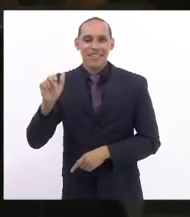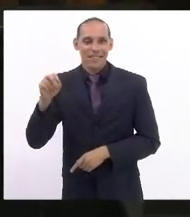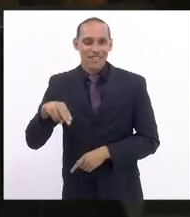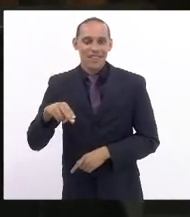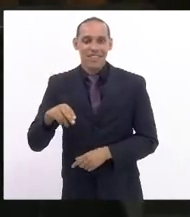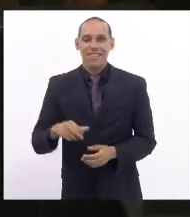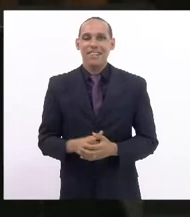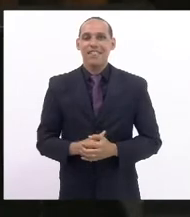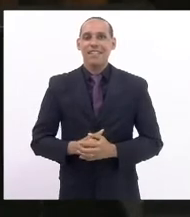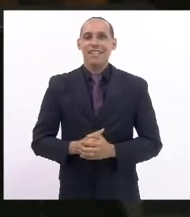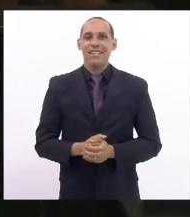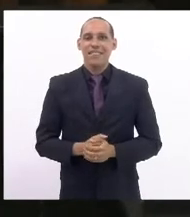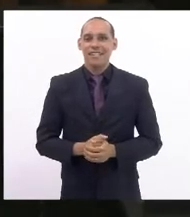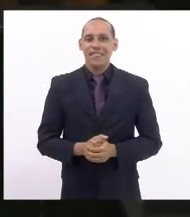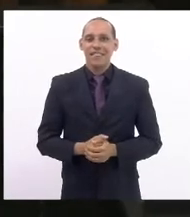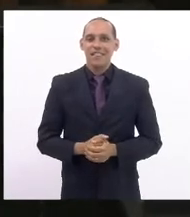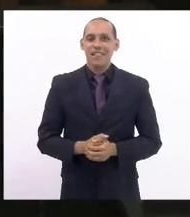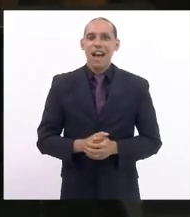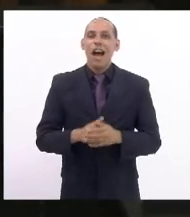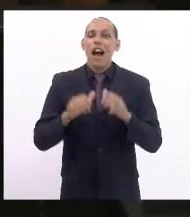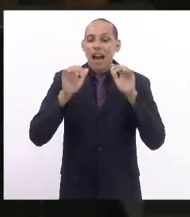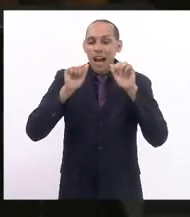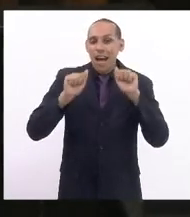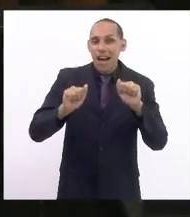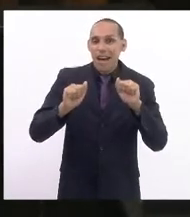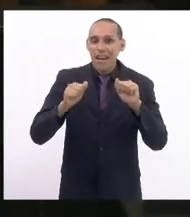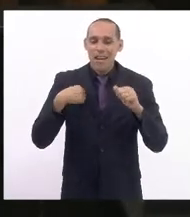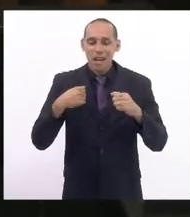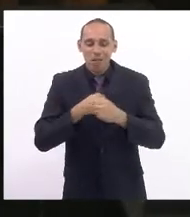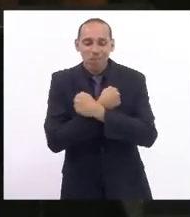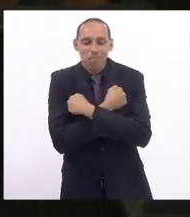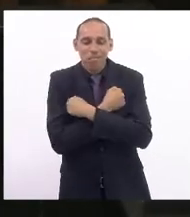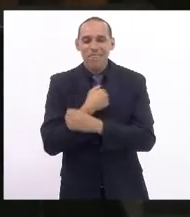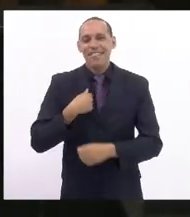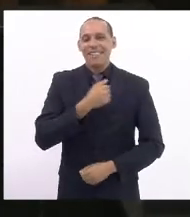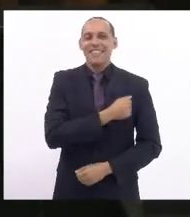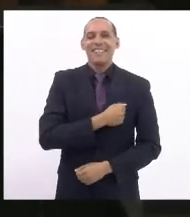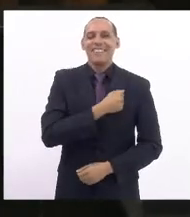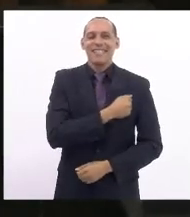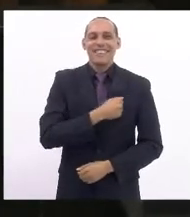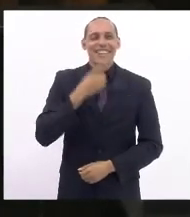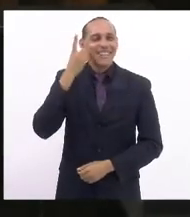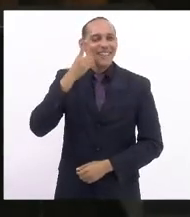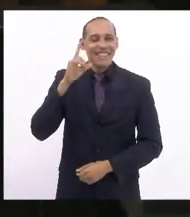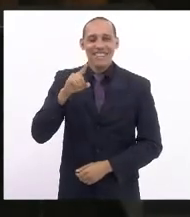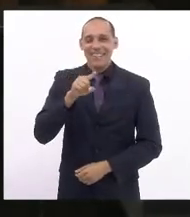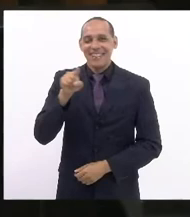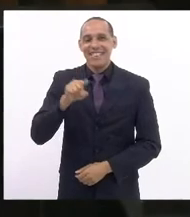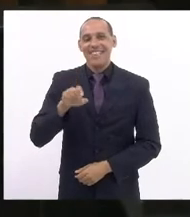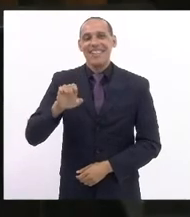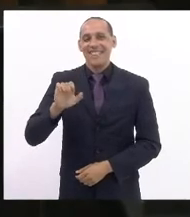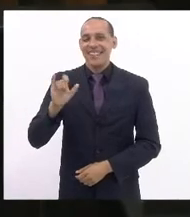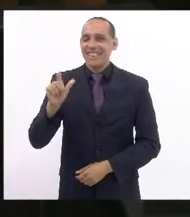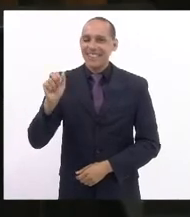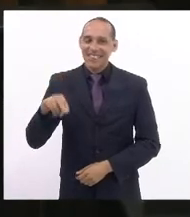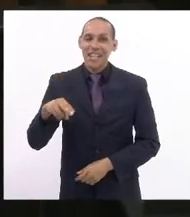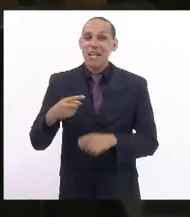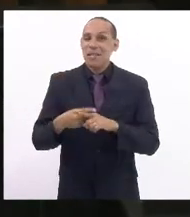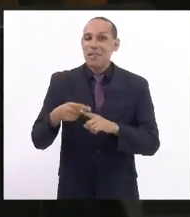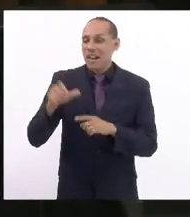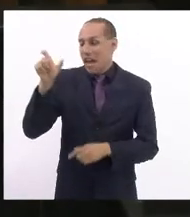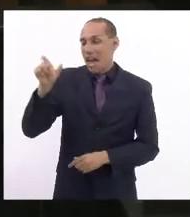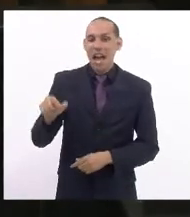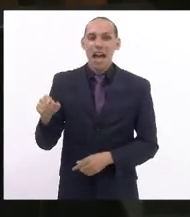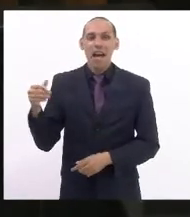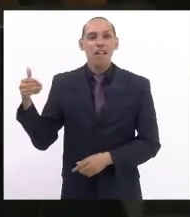vi a assessoria da mesma. Eu estou com saudade de abraçar a deputada Zaidan, porque ela só tem